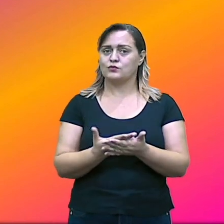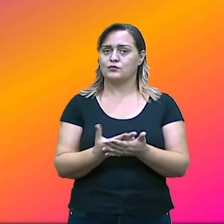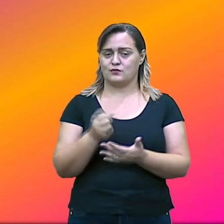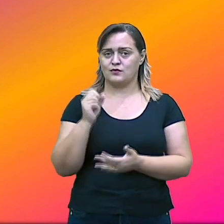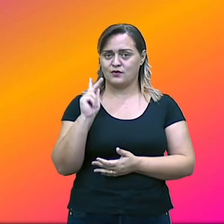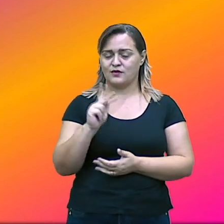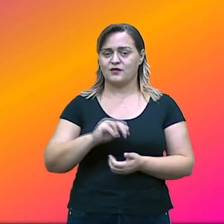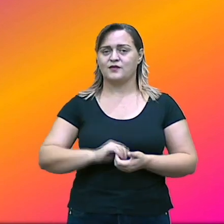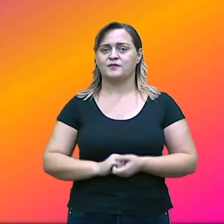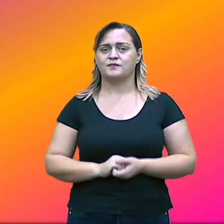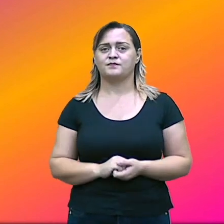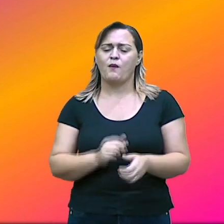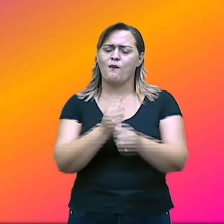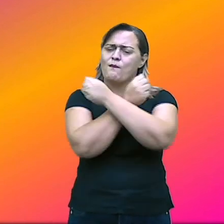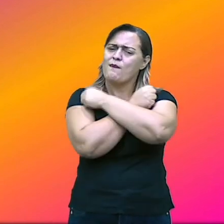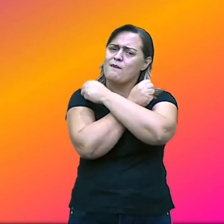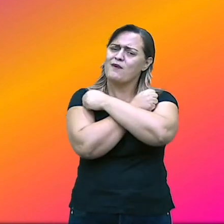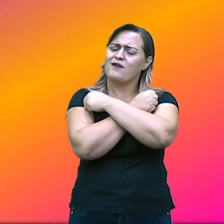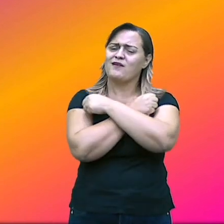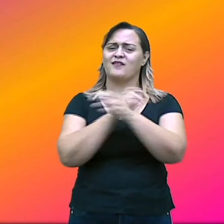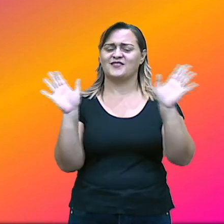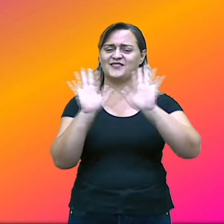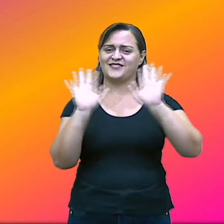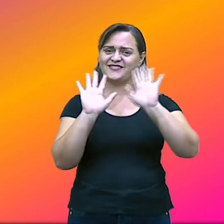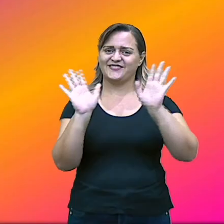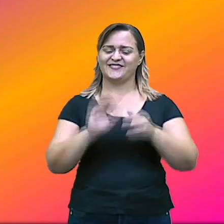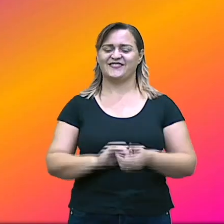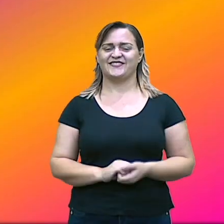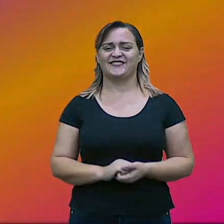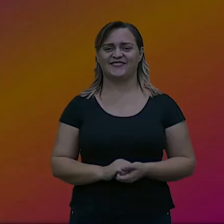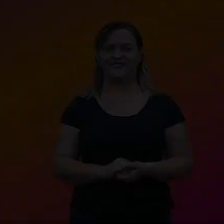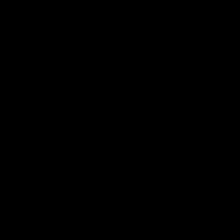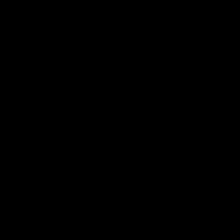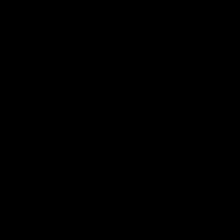as atividades em dia. Um abraço e até breve. tchau. tchau. Tchau. Tchau, A